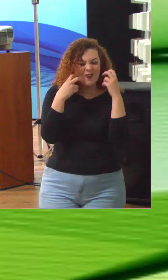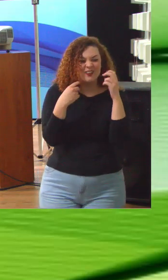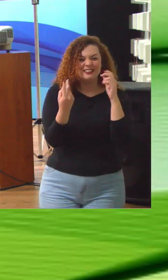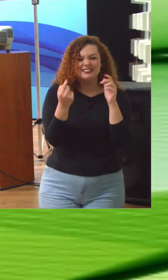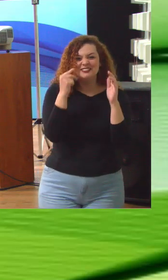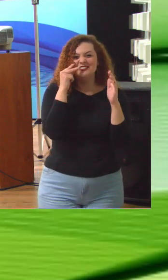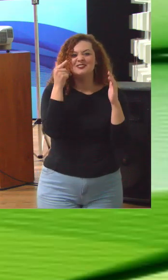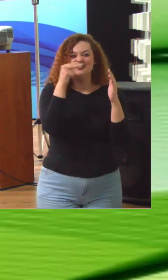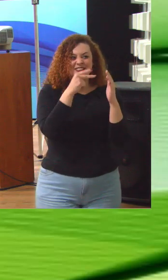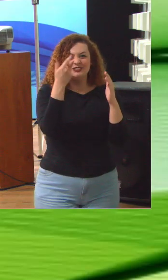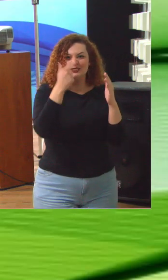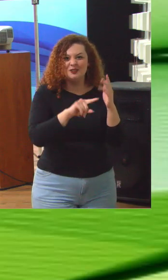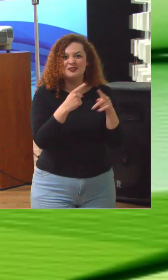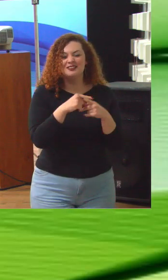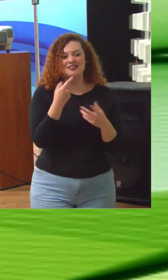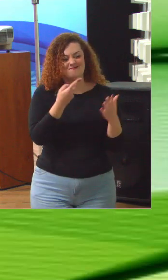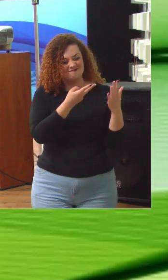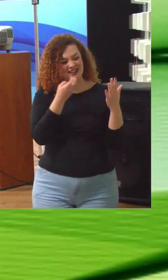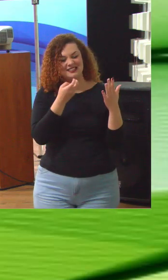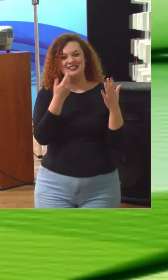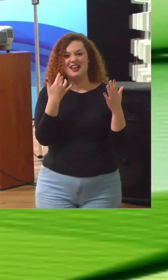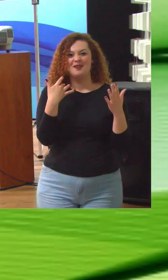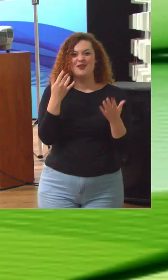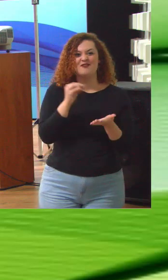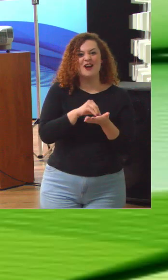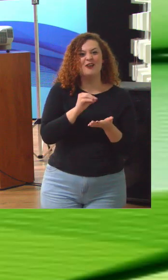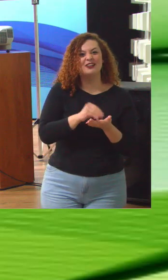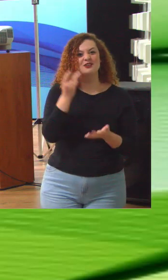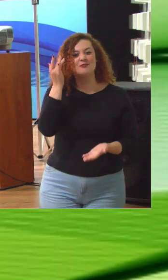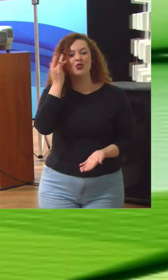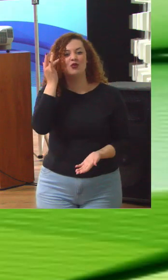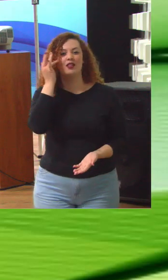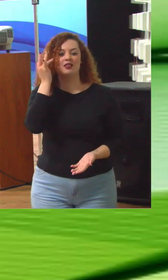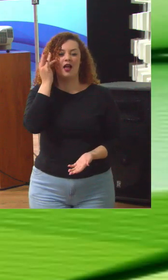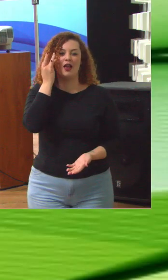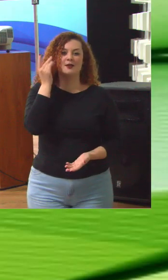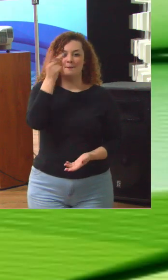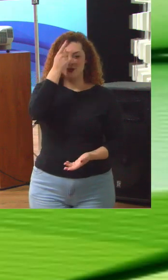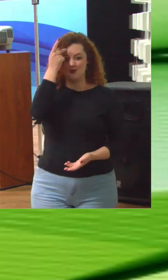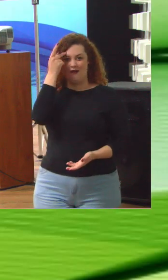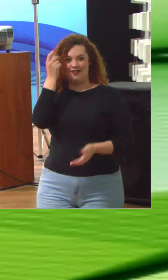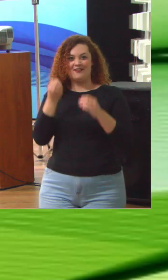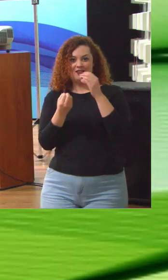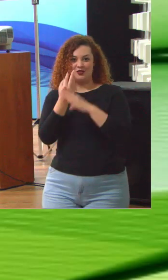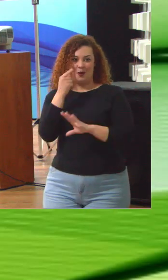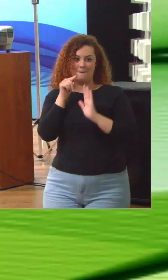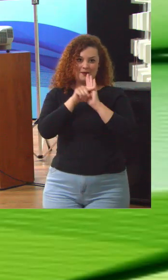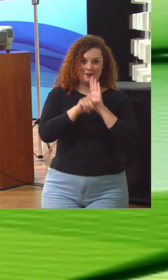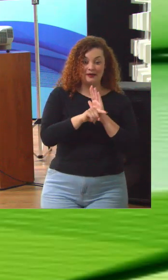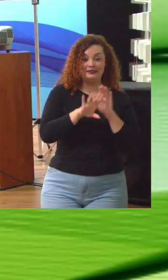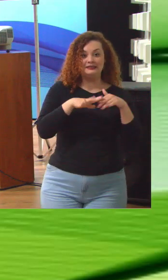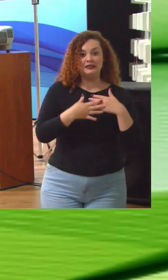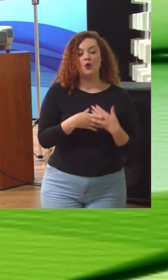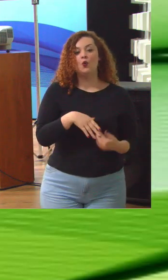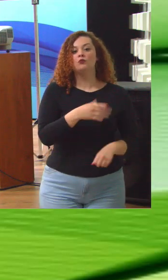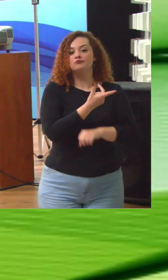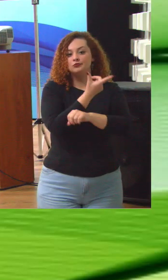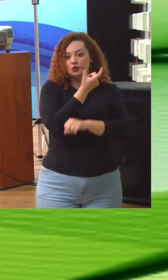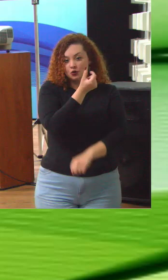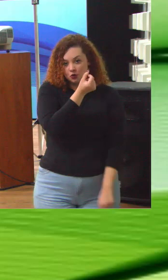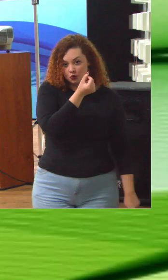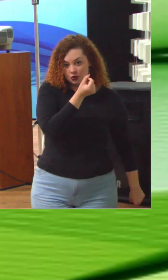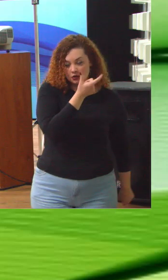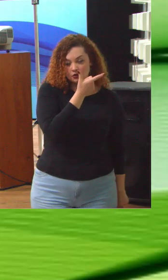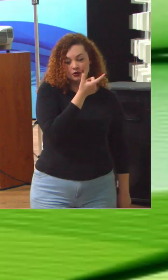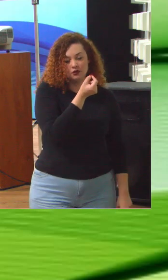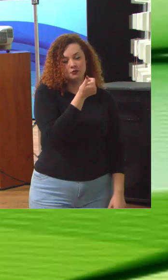porque você vê as imaturidades do pesquisador lá naquele questionário então o questionário de 2014 nós